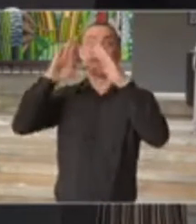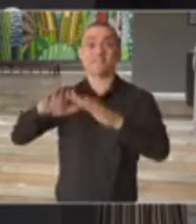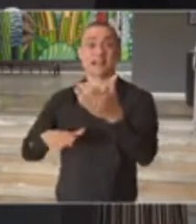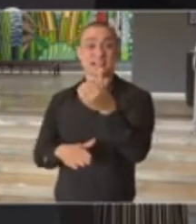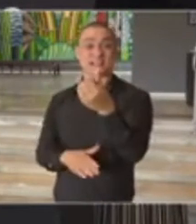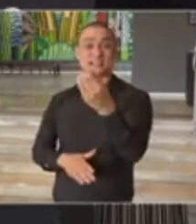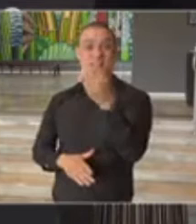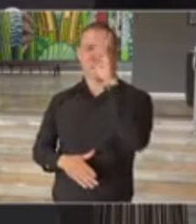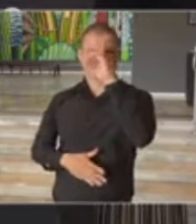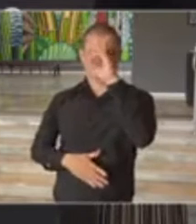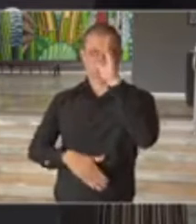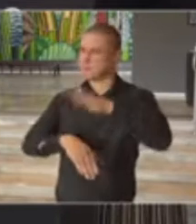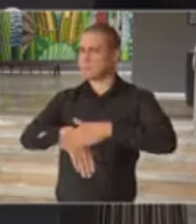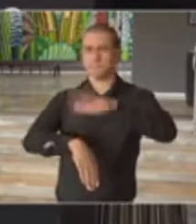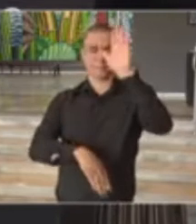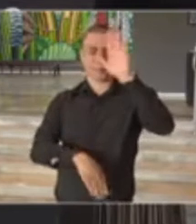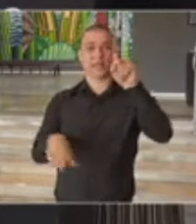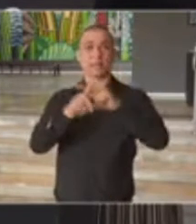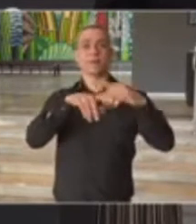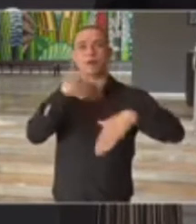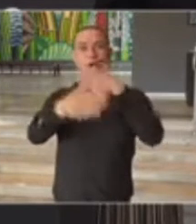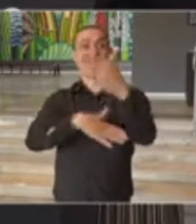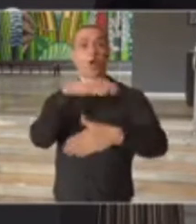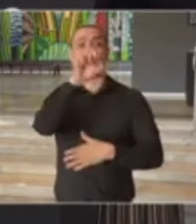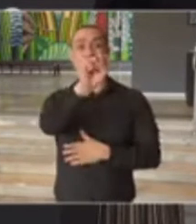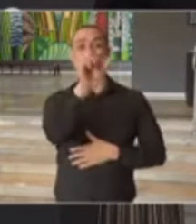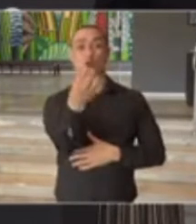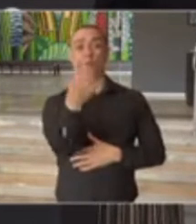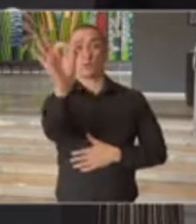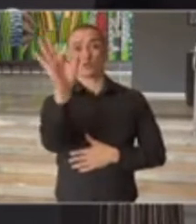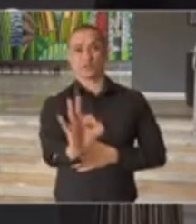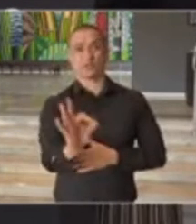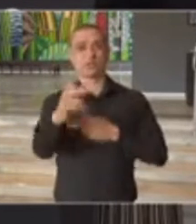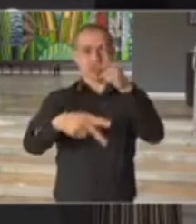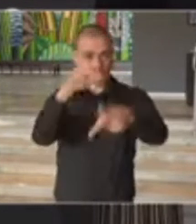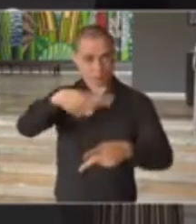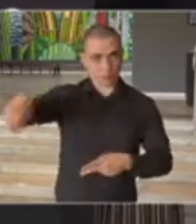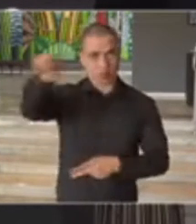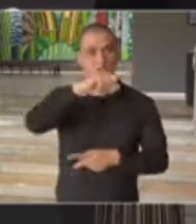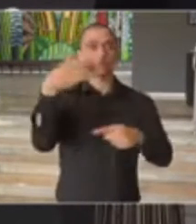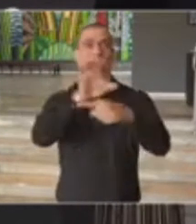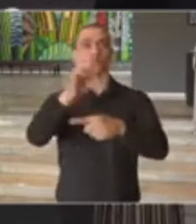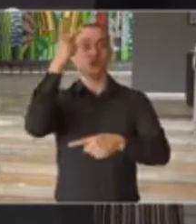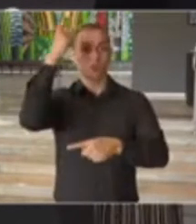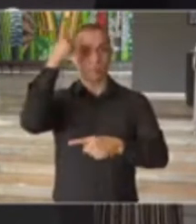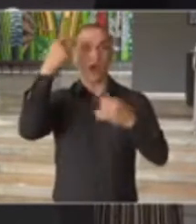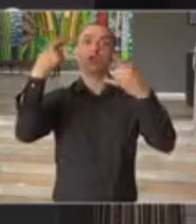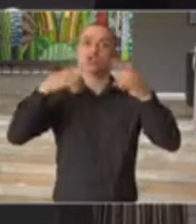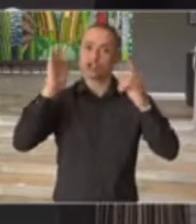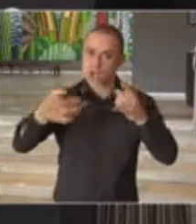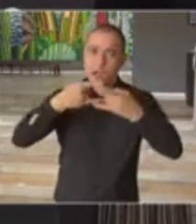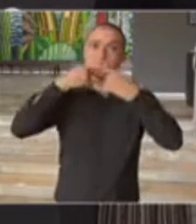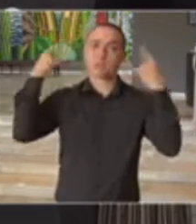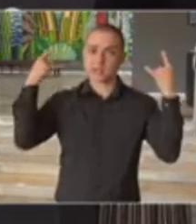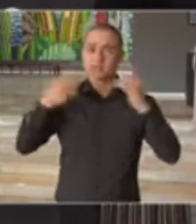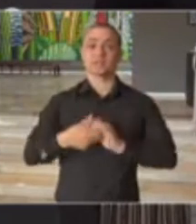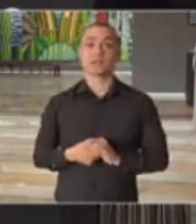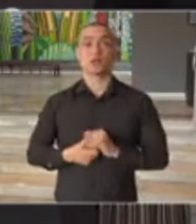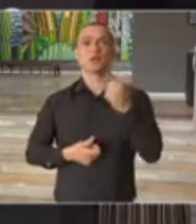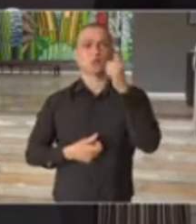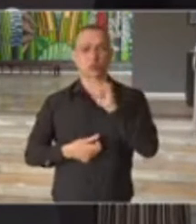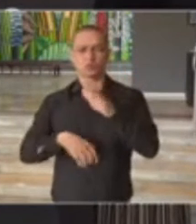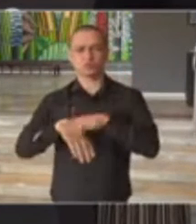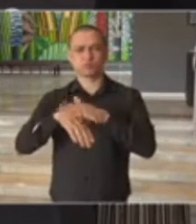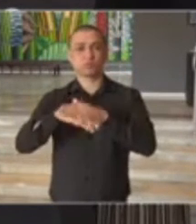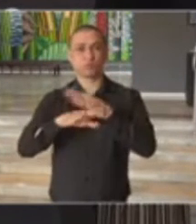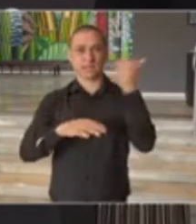e a sequência de um processo em que mais de 86% da população do Estado utiliza máscaras hoje, conseguiu fazer